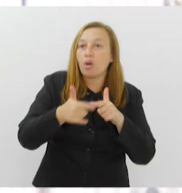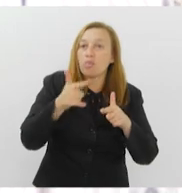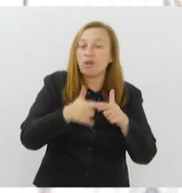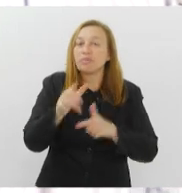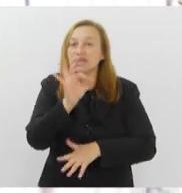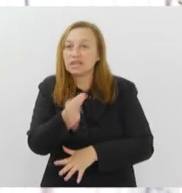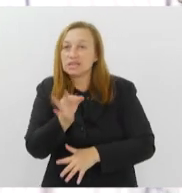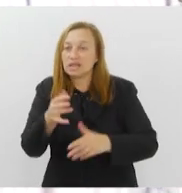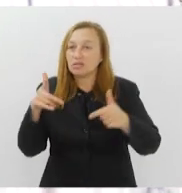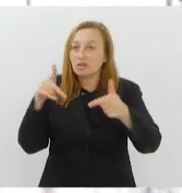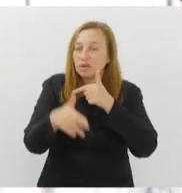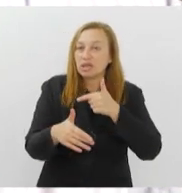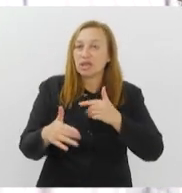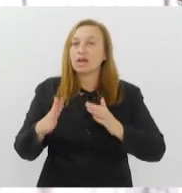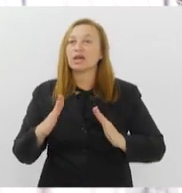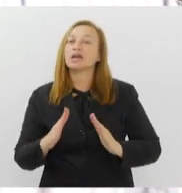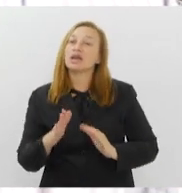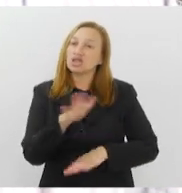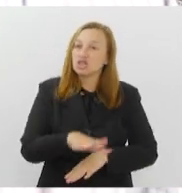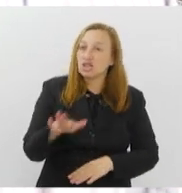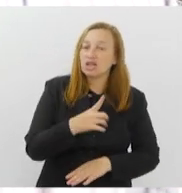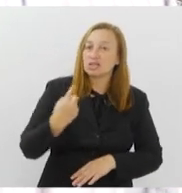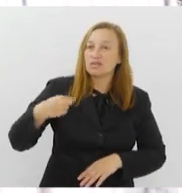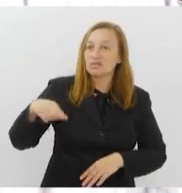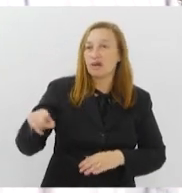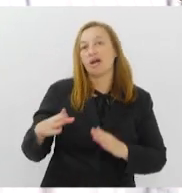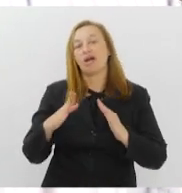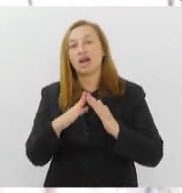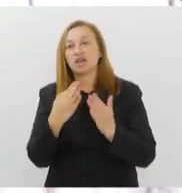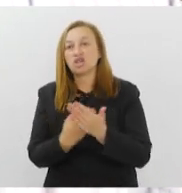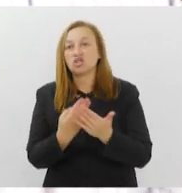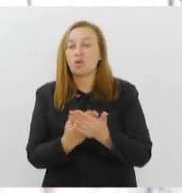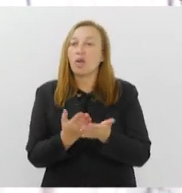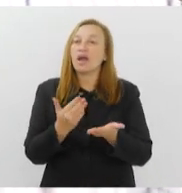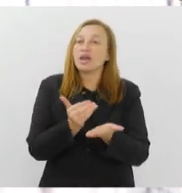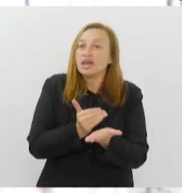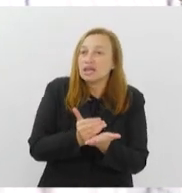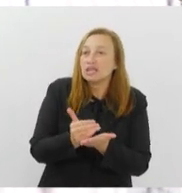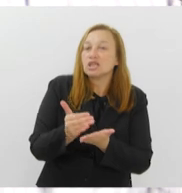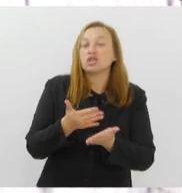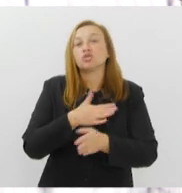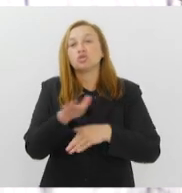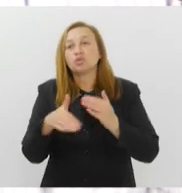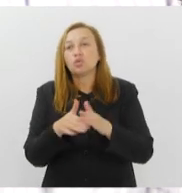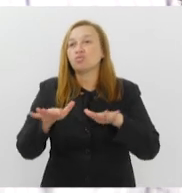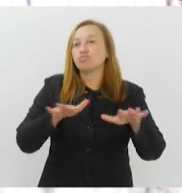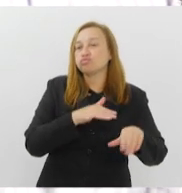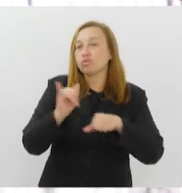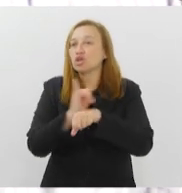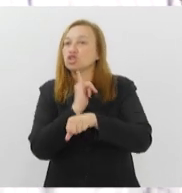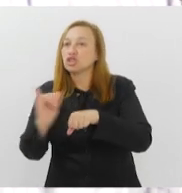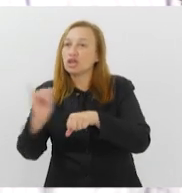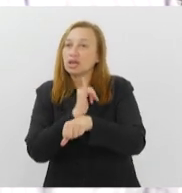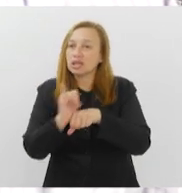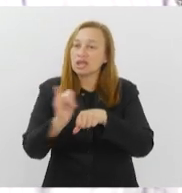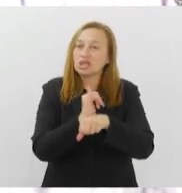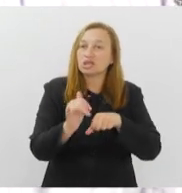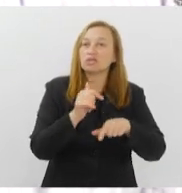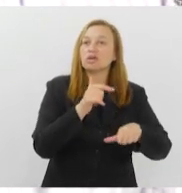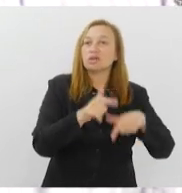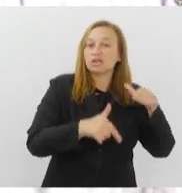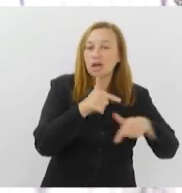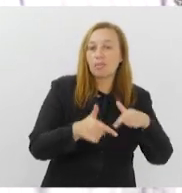de fato estão impedindo que essas crianças frequentem a escola. E aí começa todo um movimento de articulação dos serviços públicos,